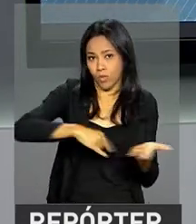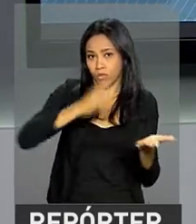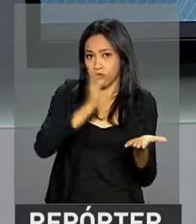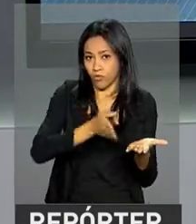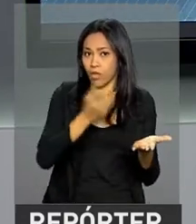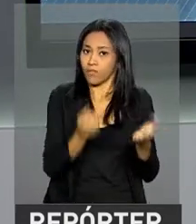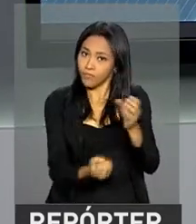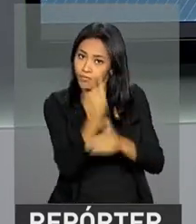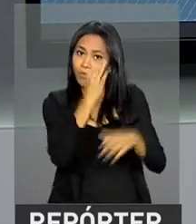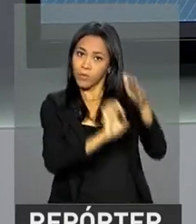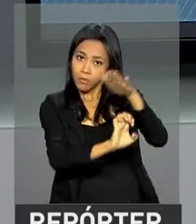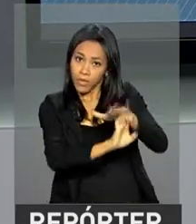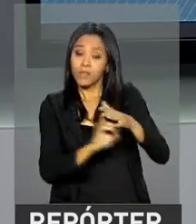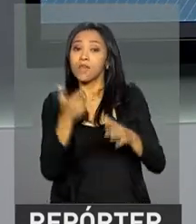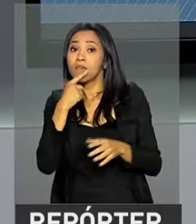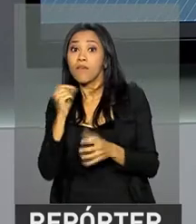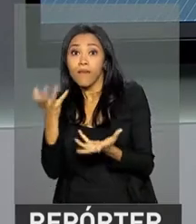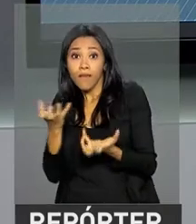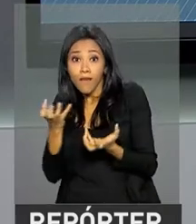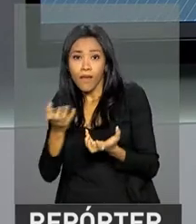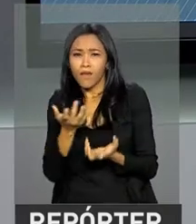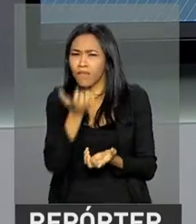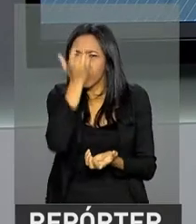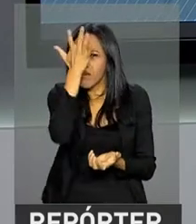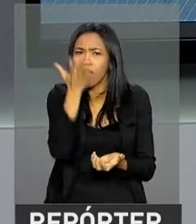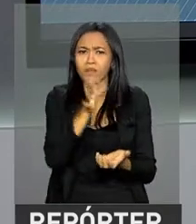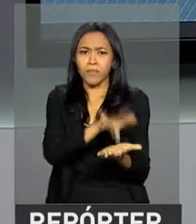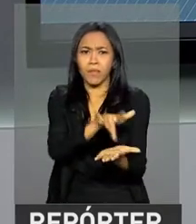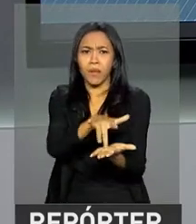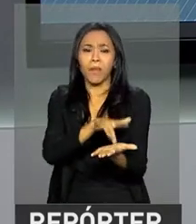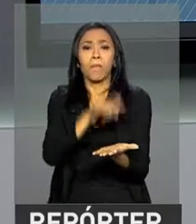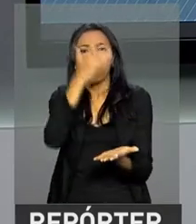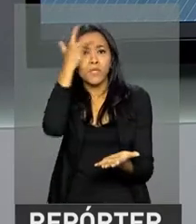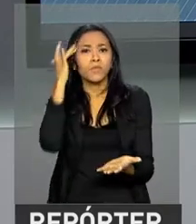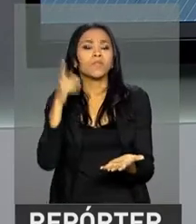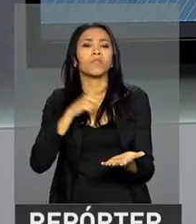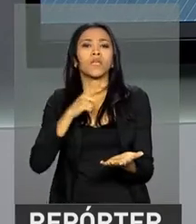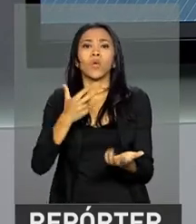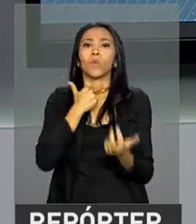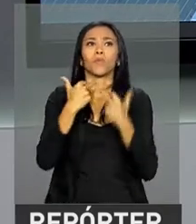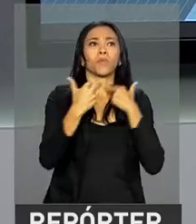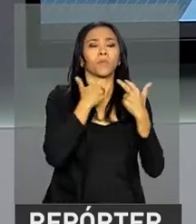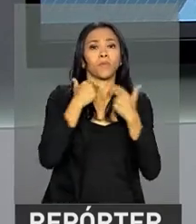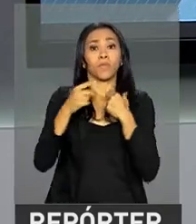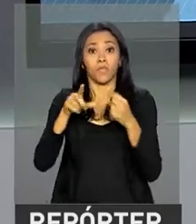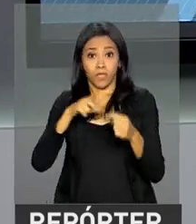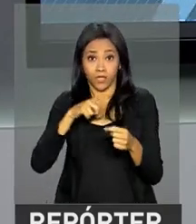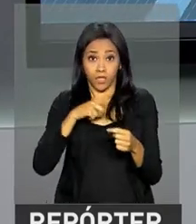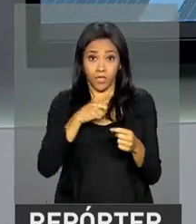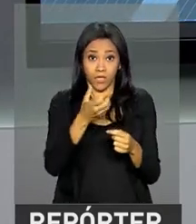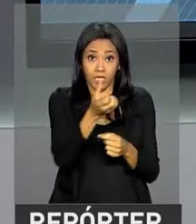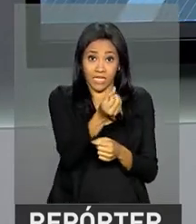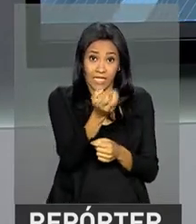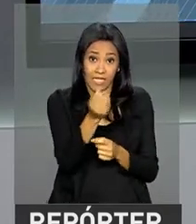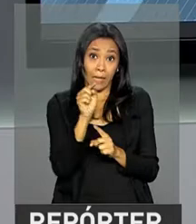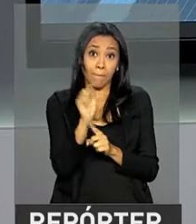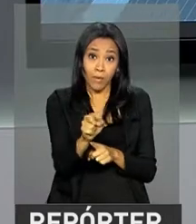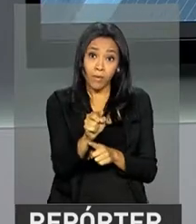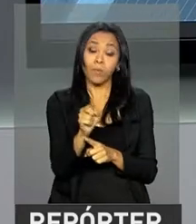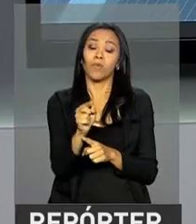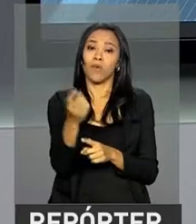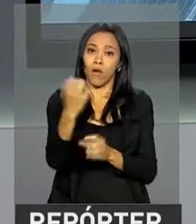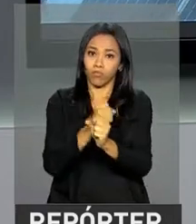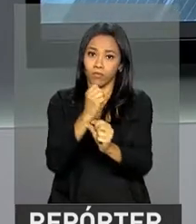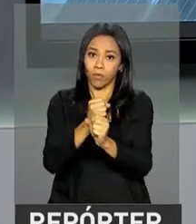negócio. Agora, com poucos cliques, profissionais que exercem centenas de ocupações e têm faturamento de até 60 mil reais por ano,